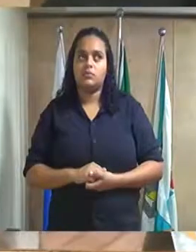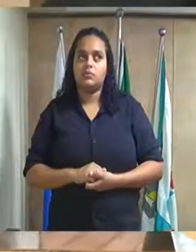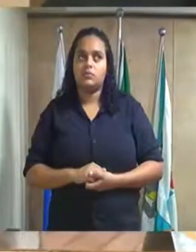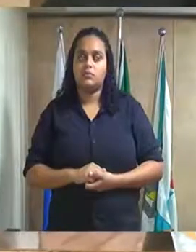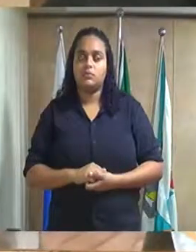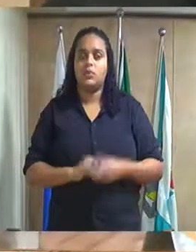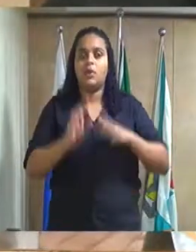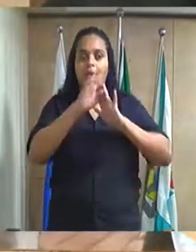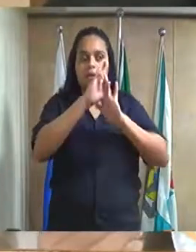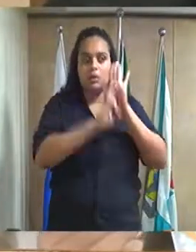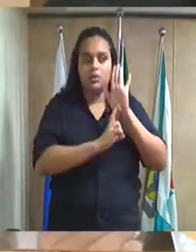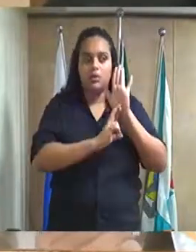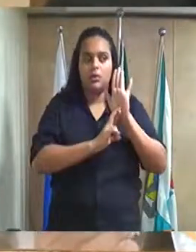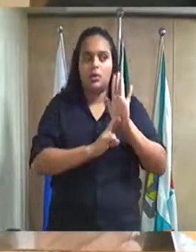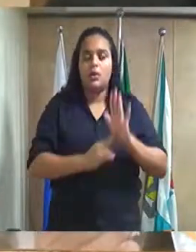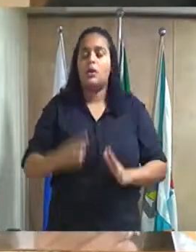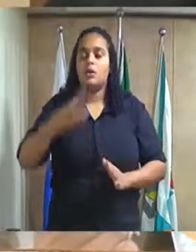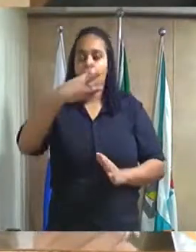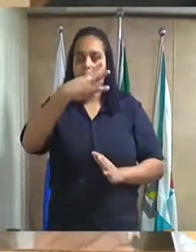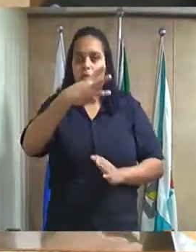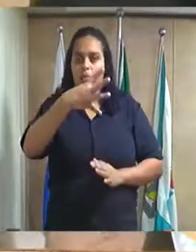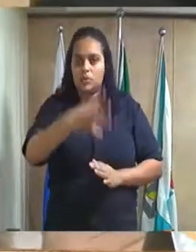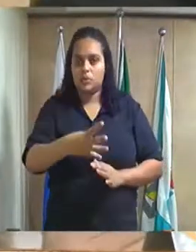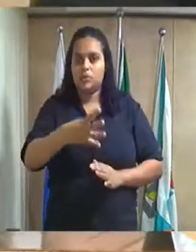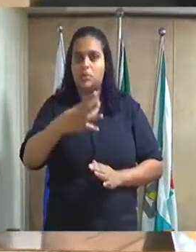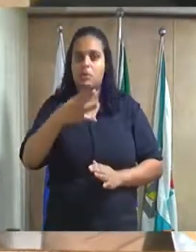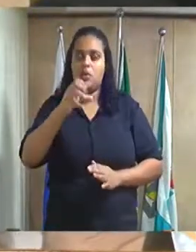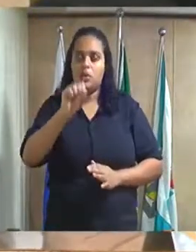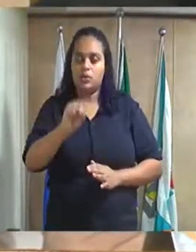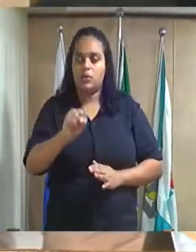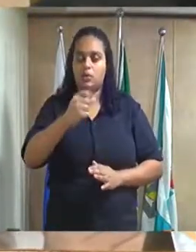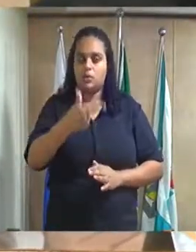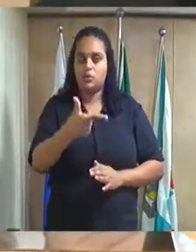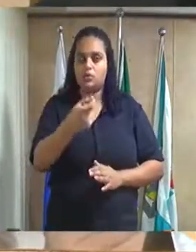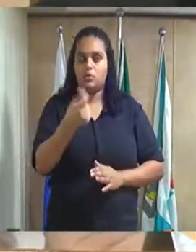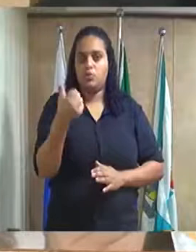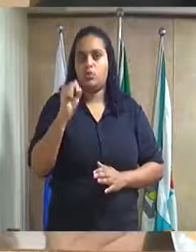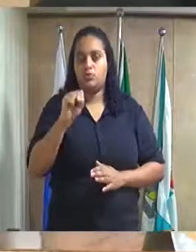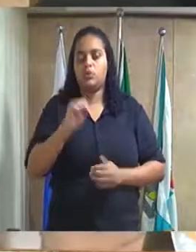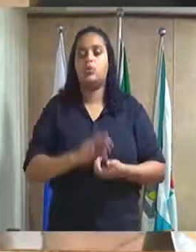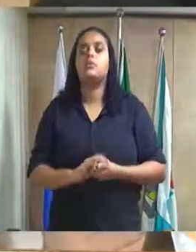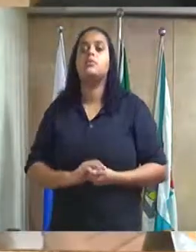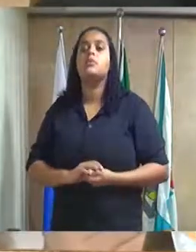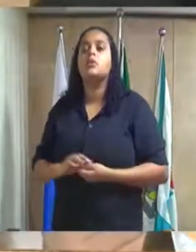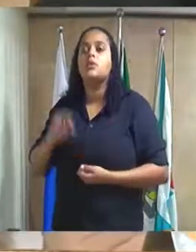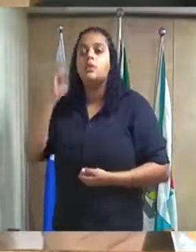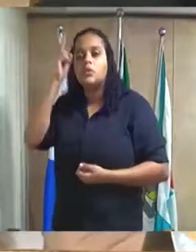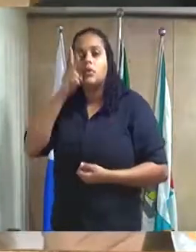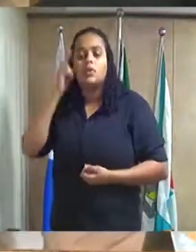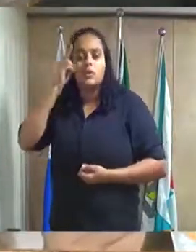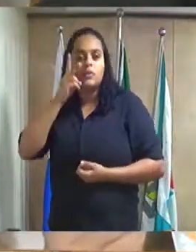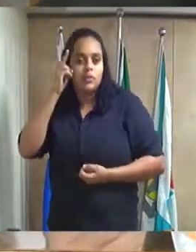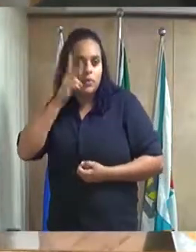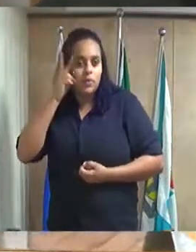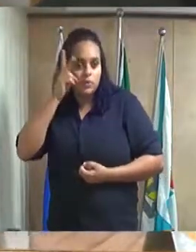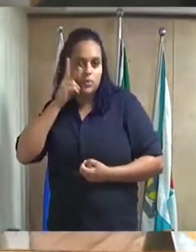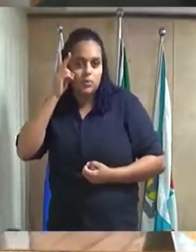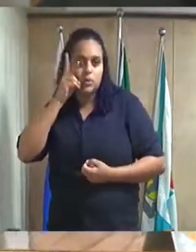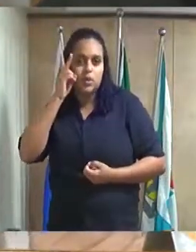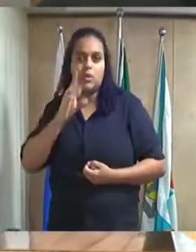Requerimento número 492-2018, da excelentíssima senhora vereadora